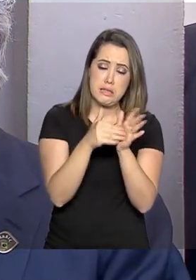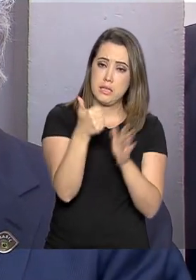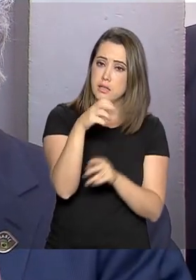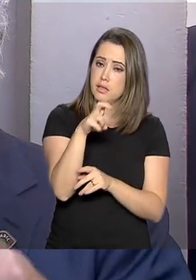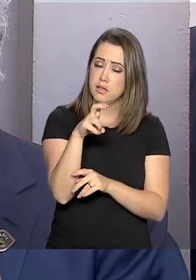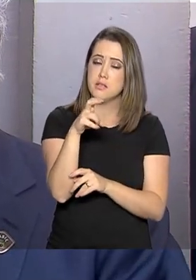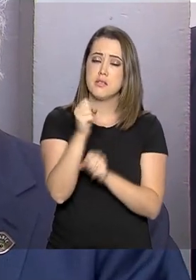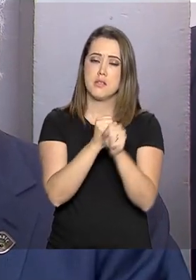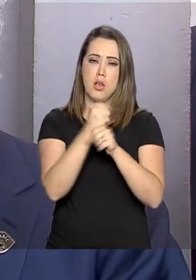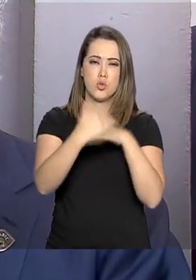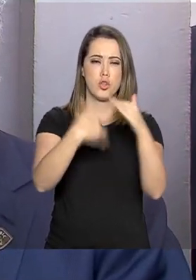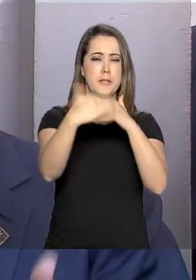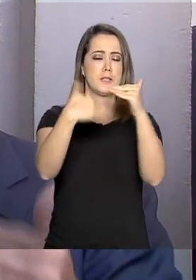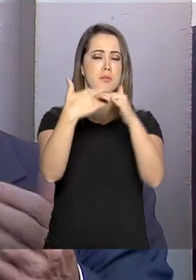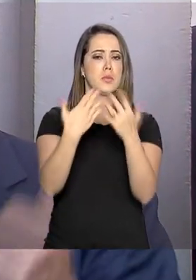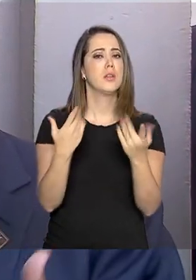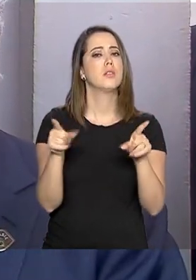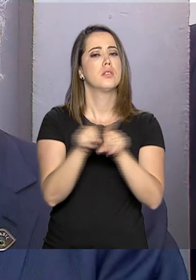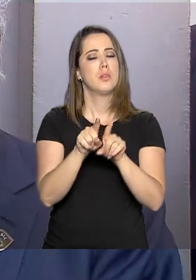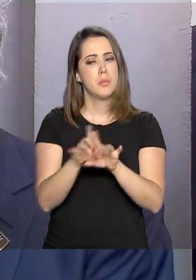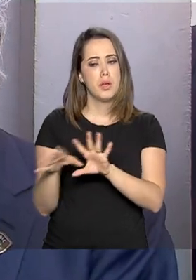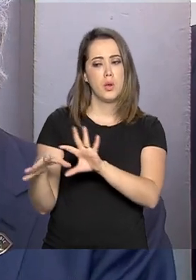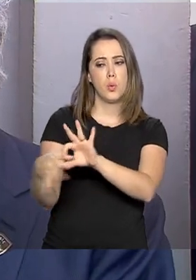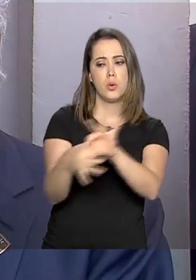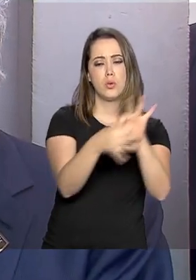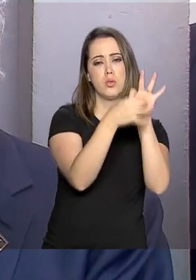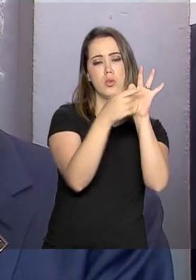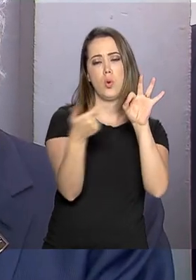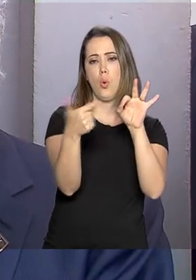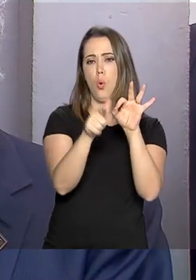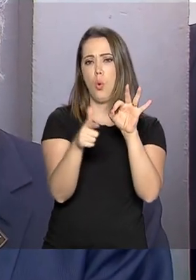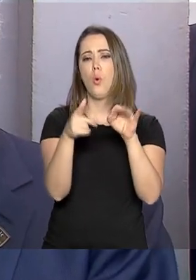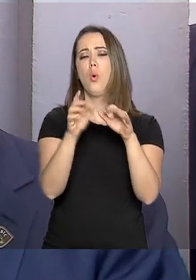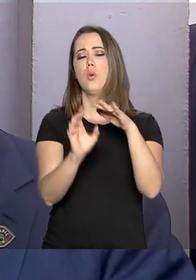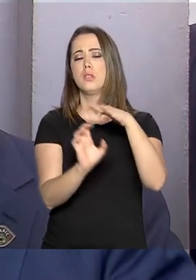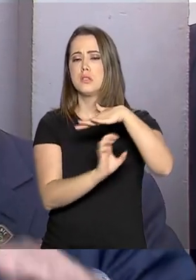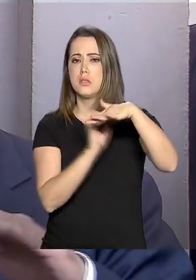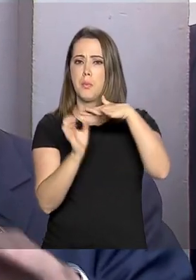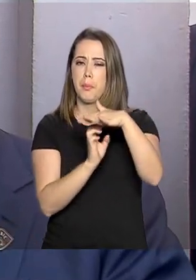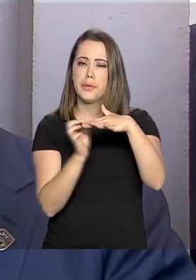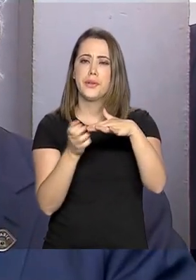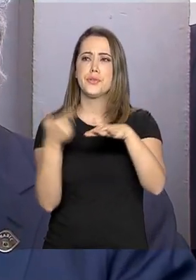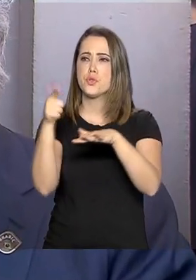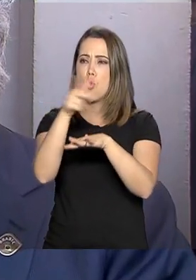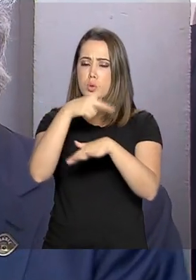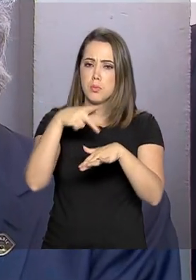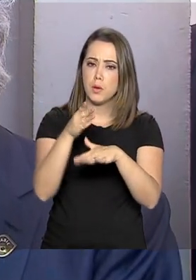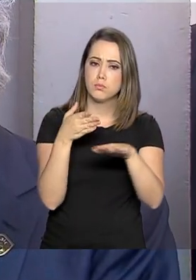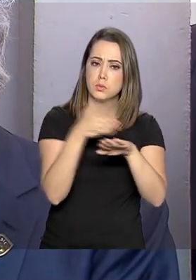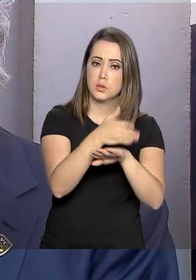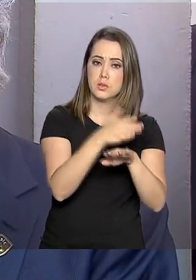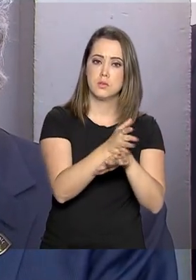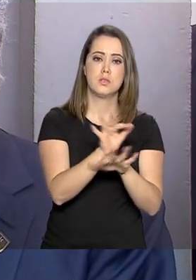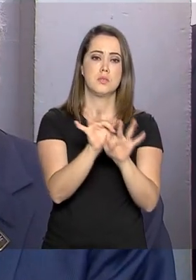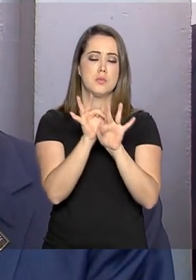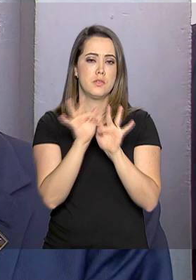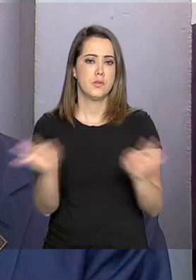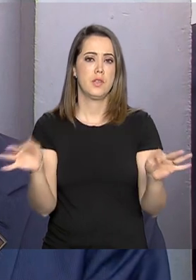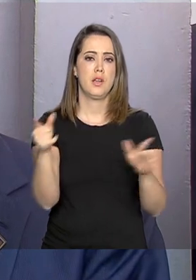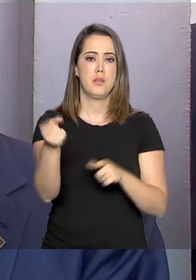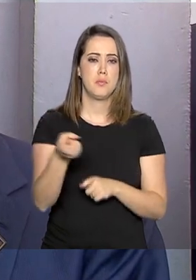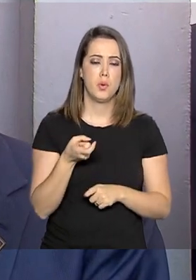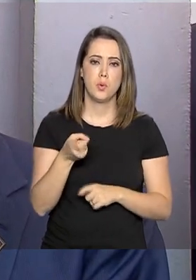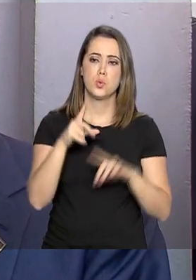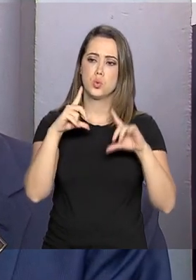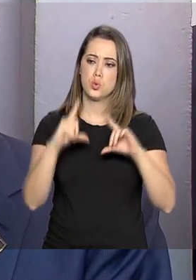investimento interno, atraem também os investimentos externos. Nós vamos começar a simplificar e reduzir os impostos, vamos